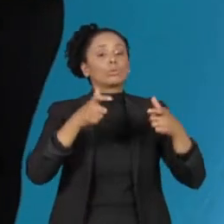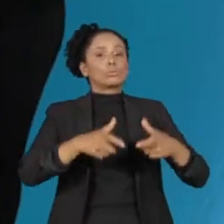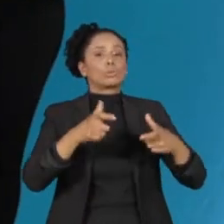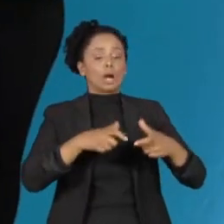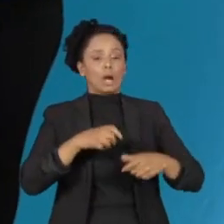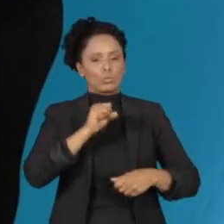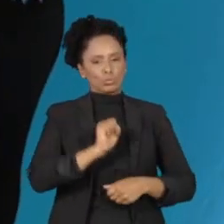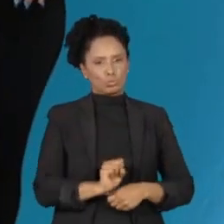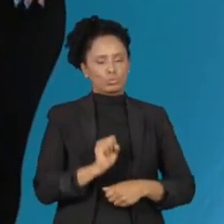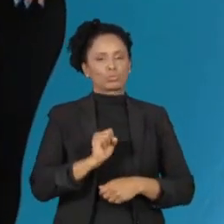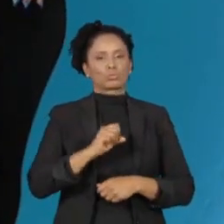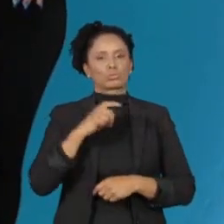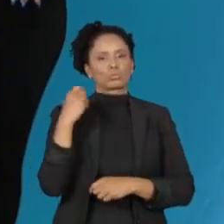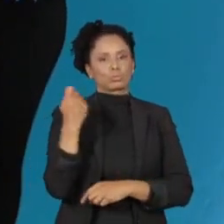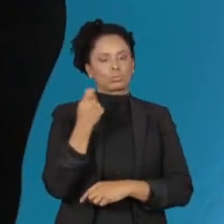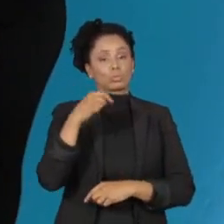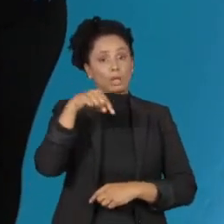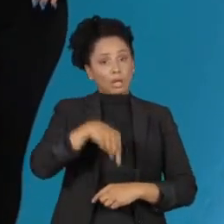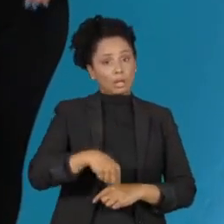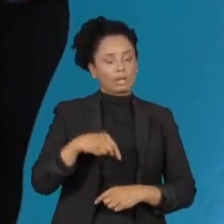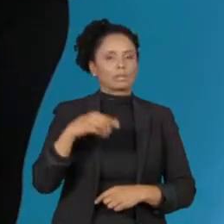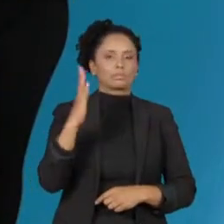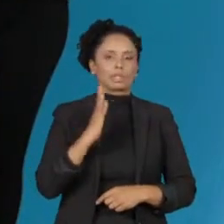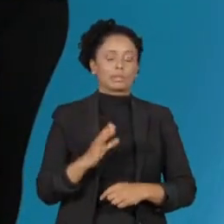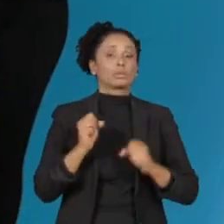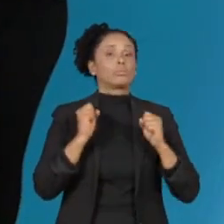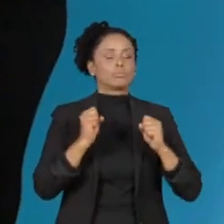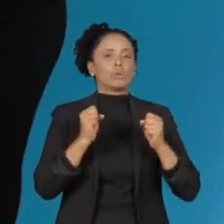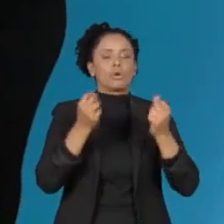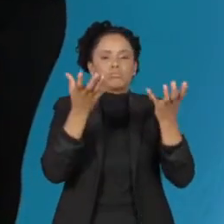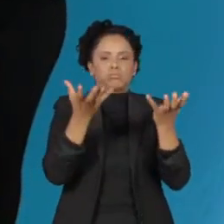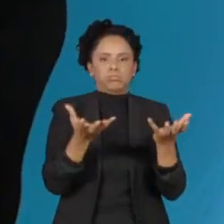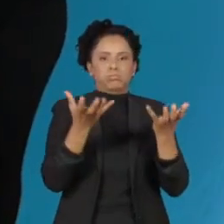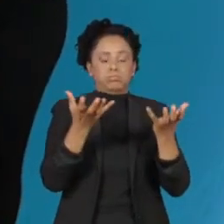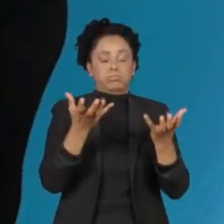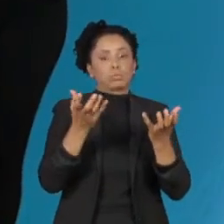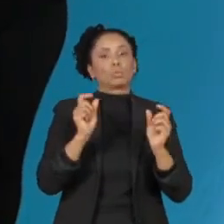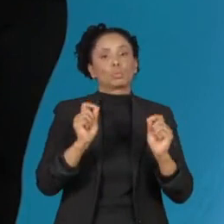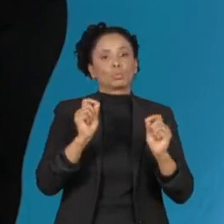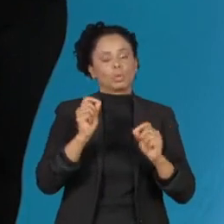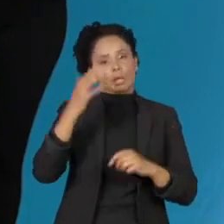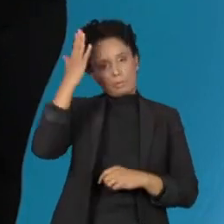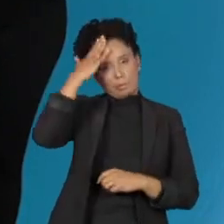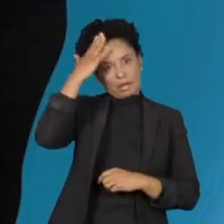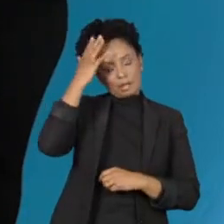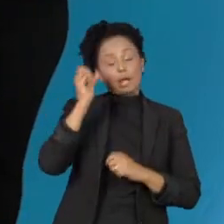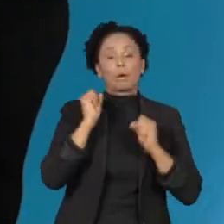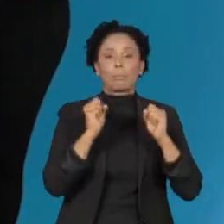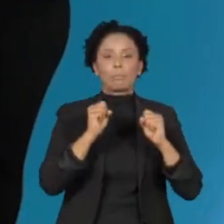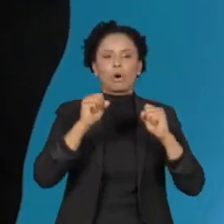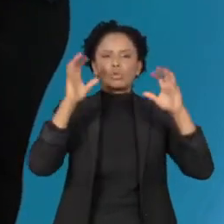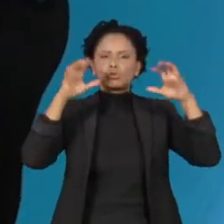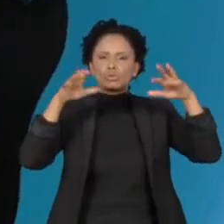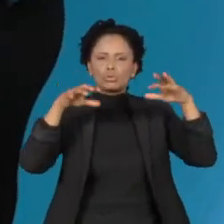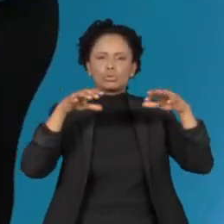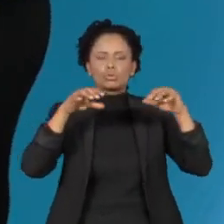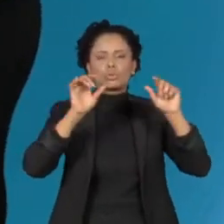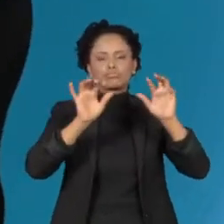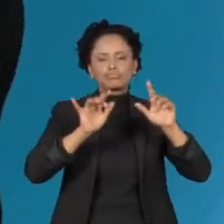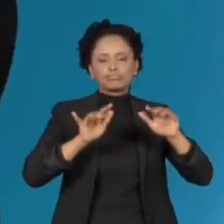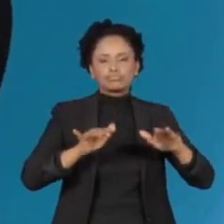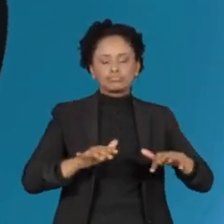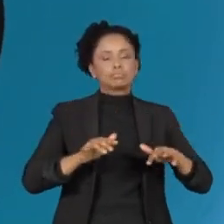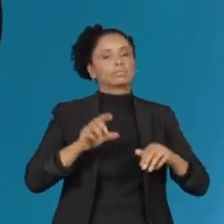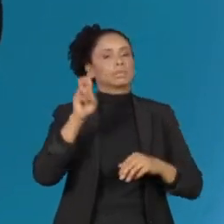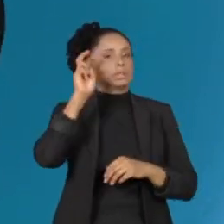sul do Brasil, mas ainda tem muita umidade concentrada no litoral do Paraná e tem previsão de garoa em vários momentos ao longo desta